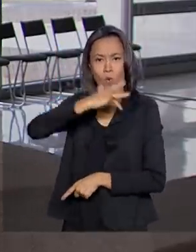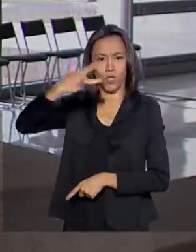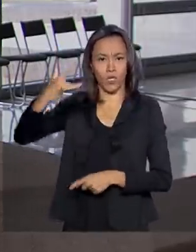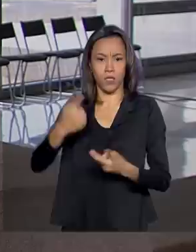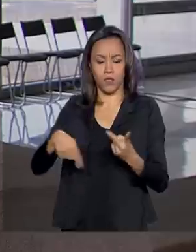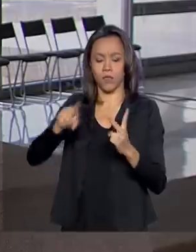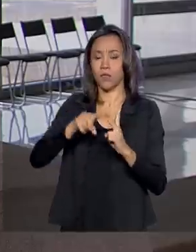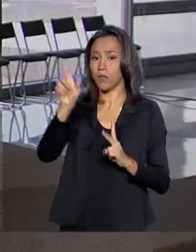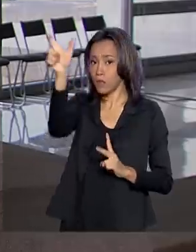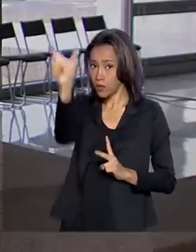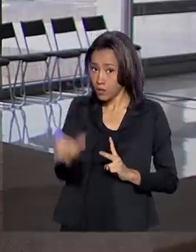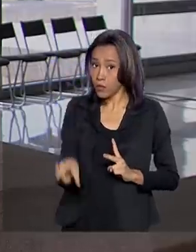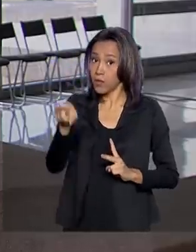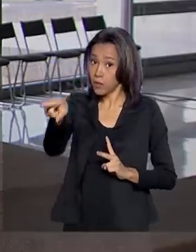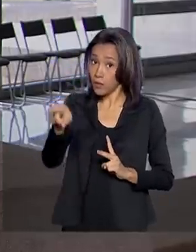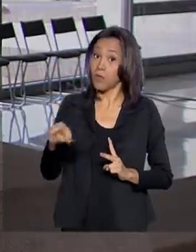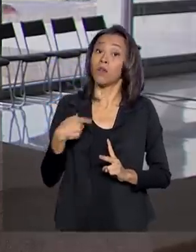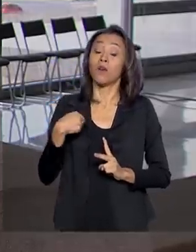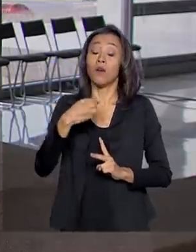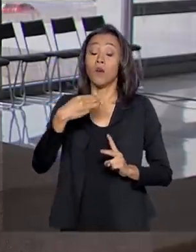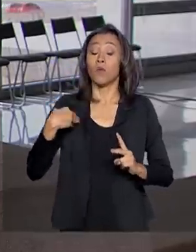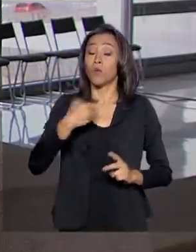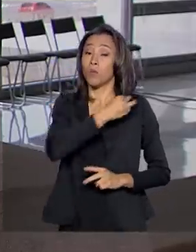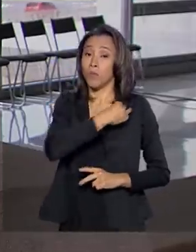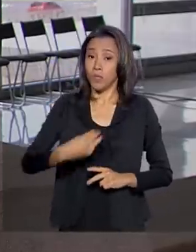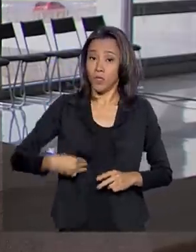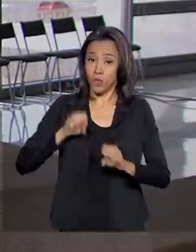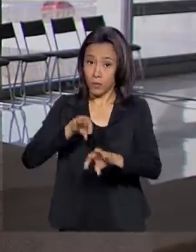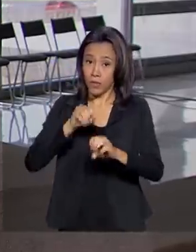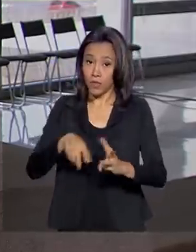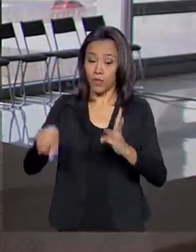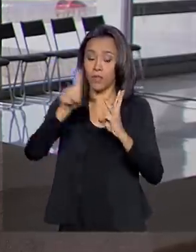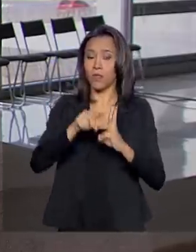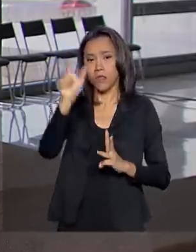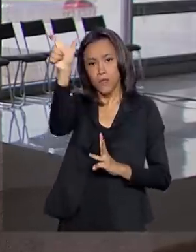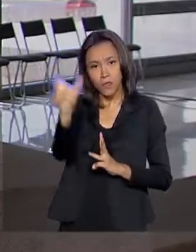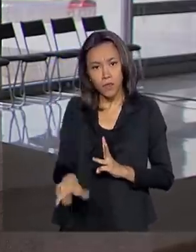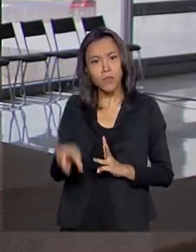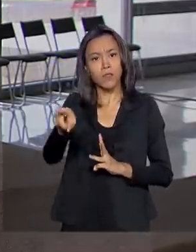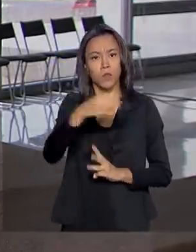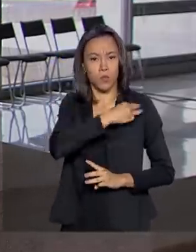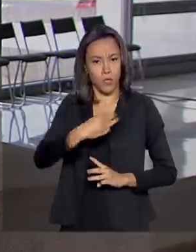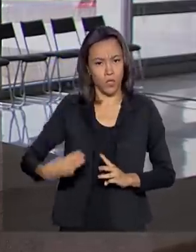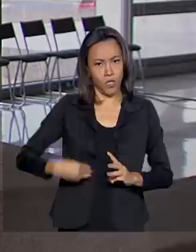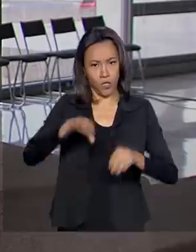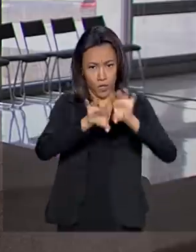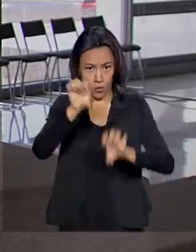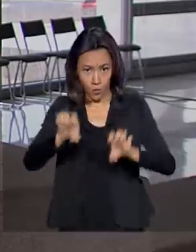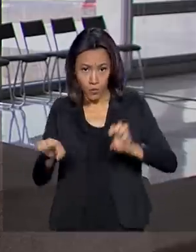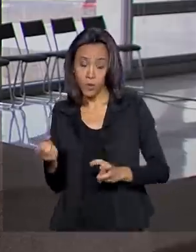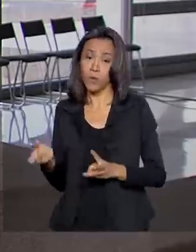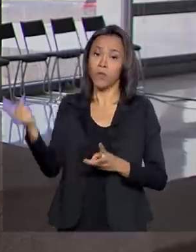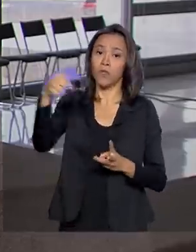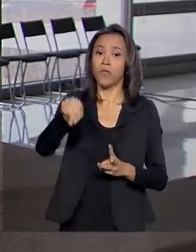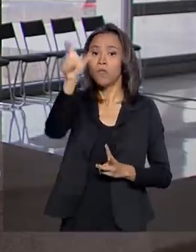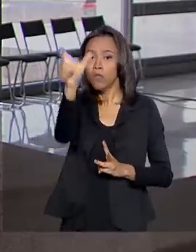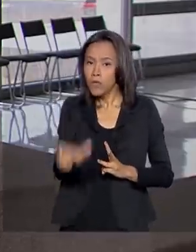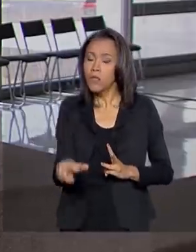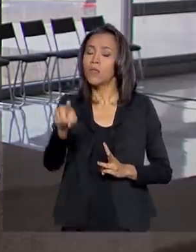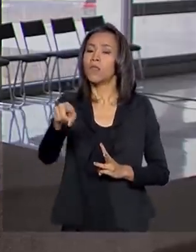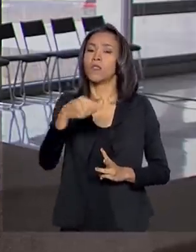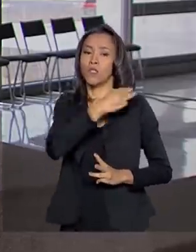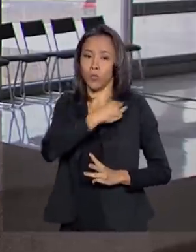Abraham Ventralbe, da Educação, Tarcísio Gomes de Freitas, ministro da Infraestrutura, e Paulo Guedes, da Economia.